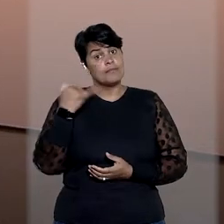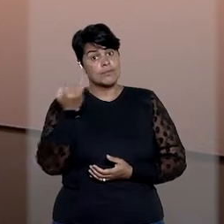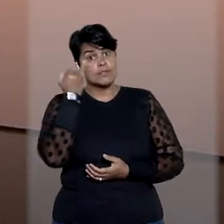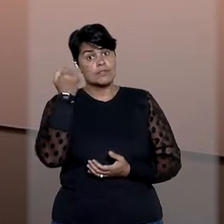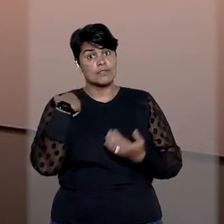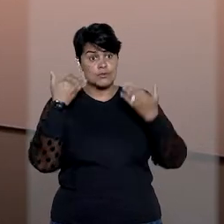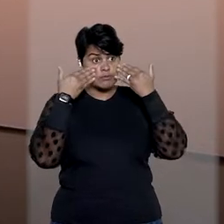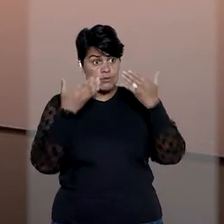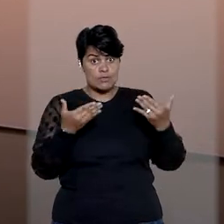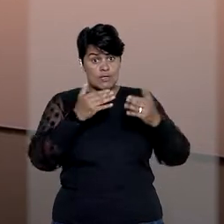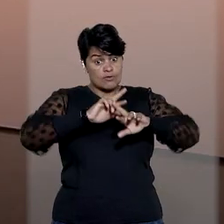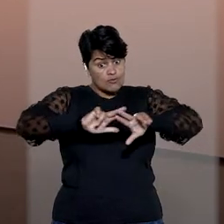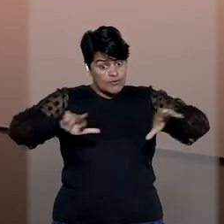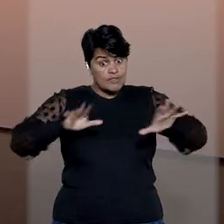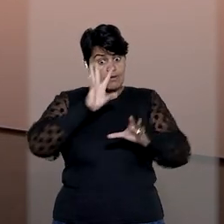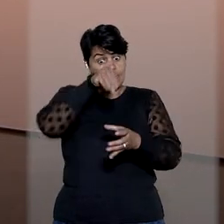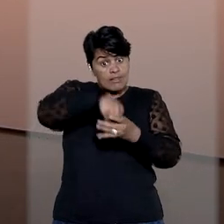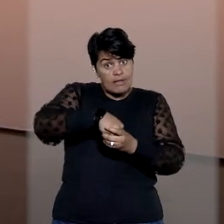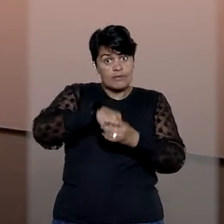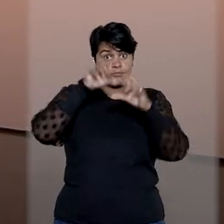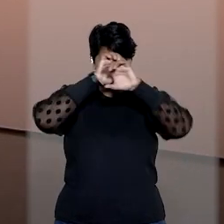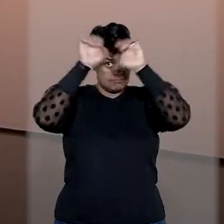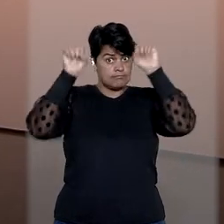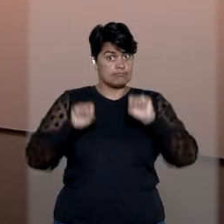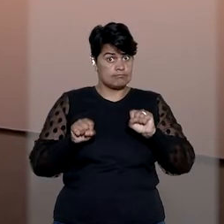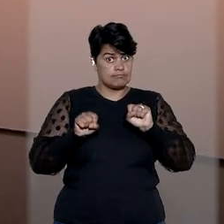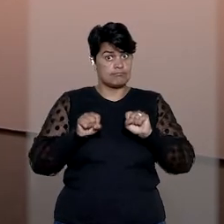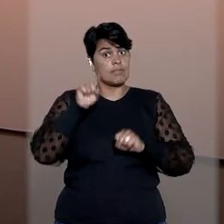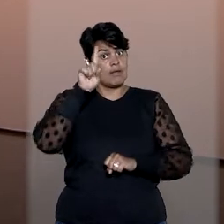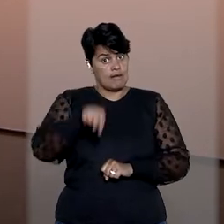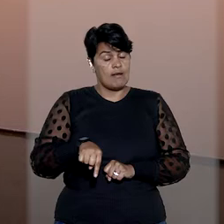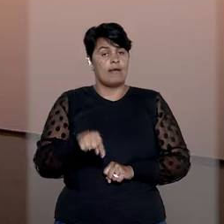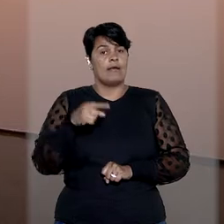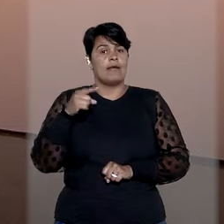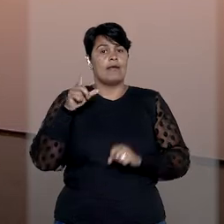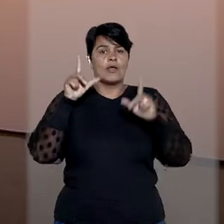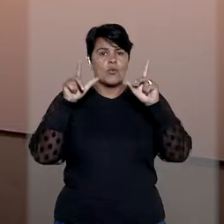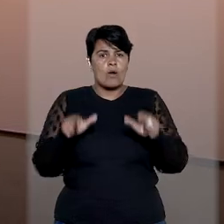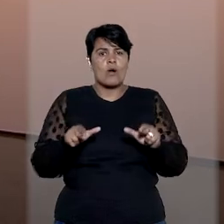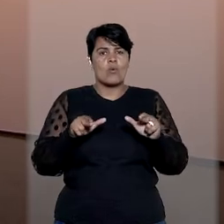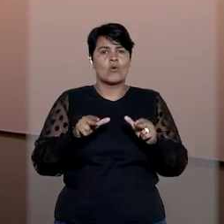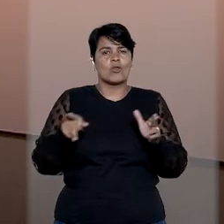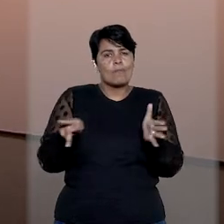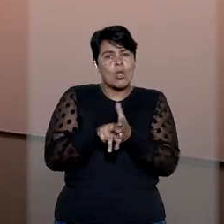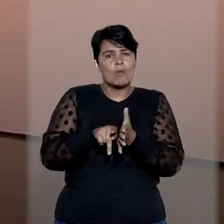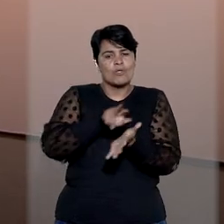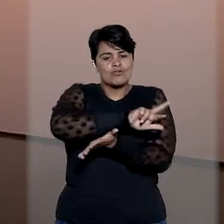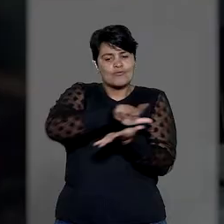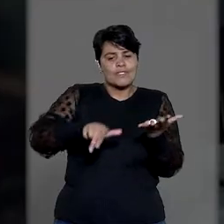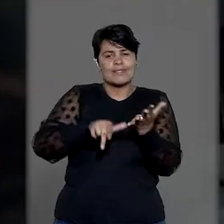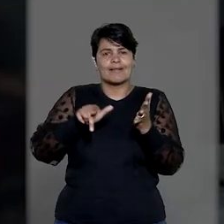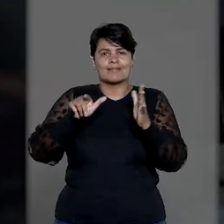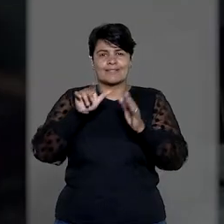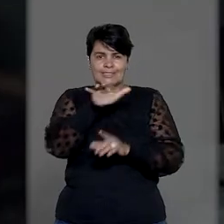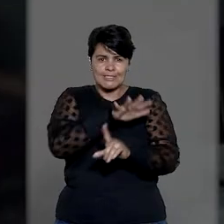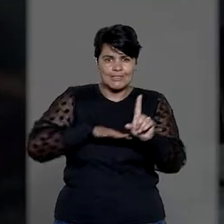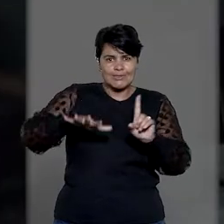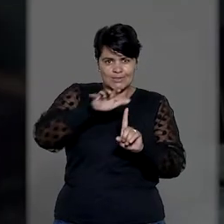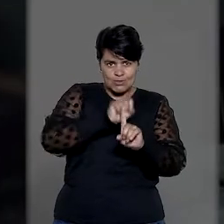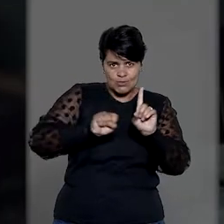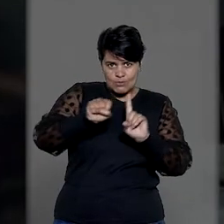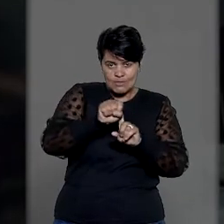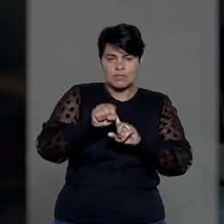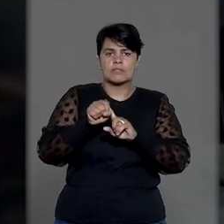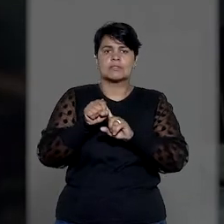diversidade que existe dentro do tribunal. E isso espelha um pouco a própria diversidade da sociedade. Ao se fazer um